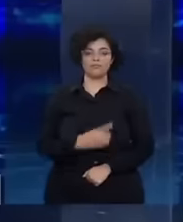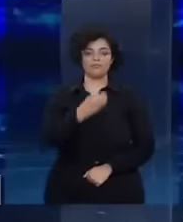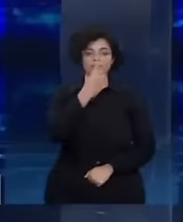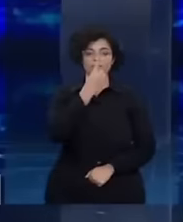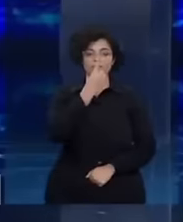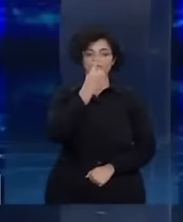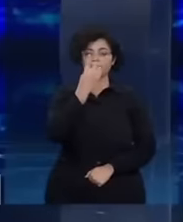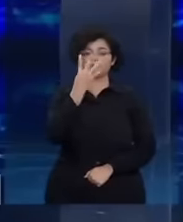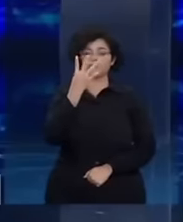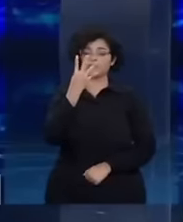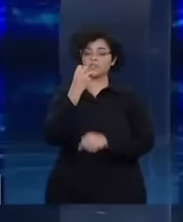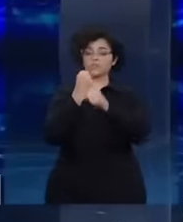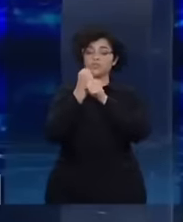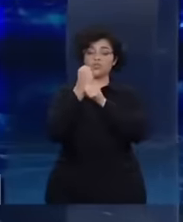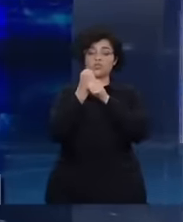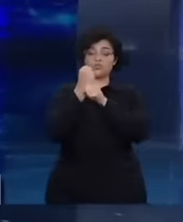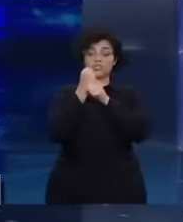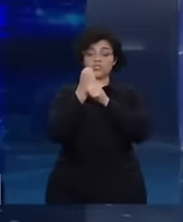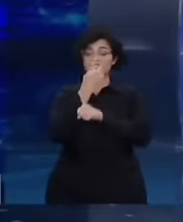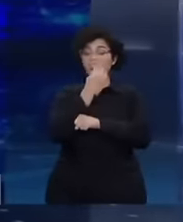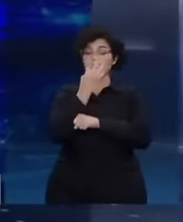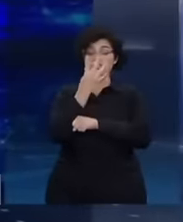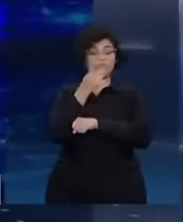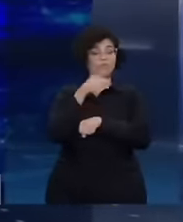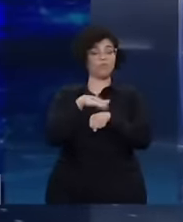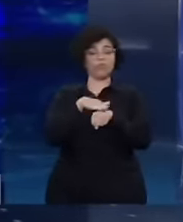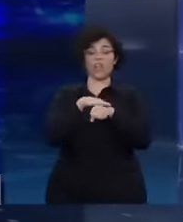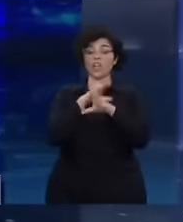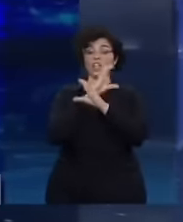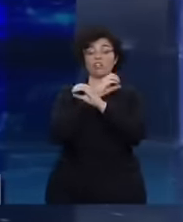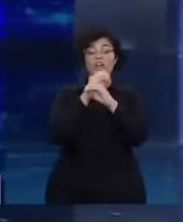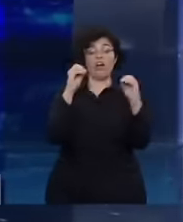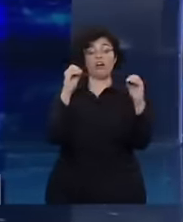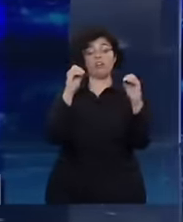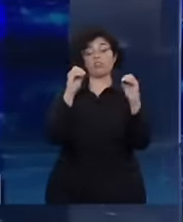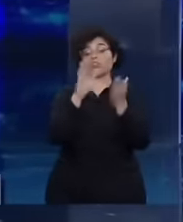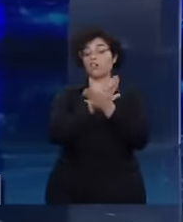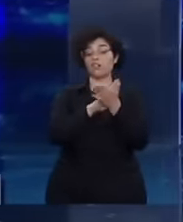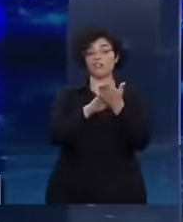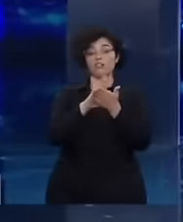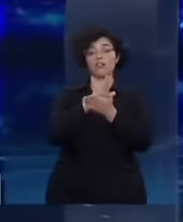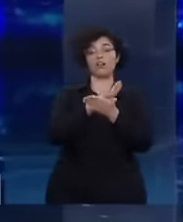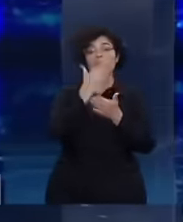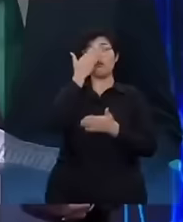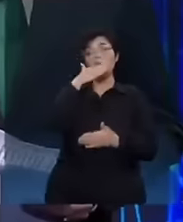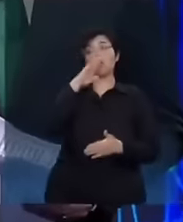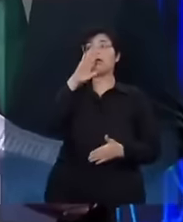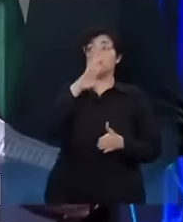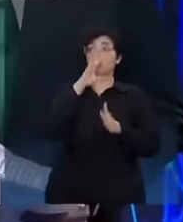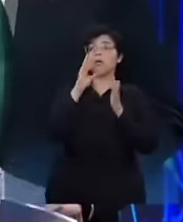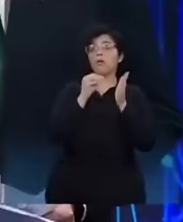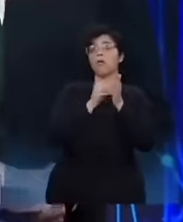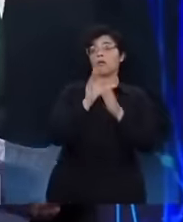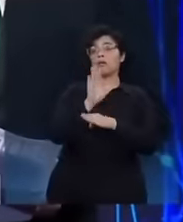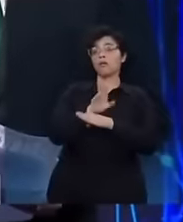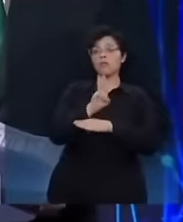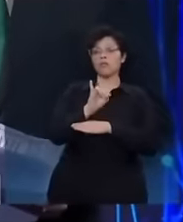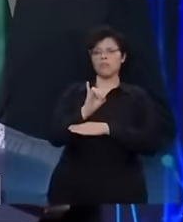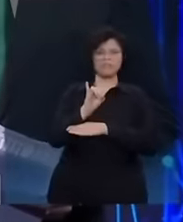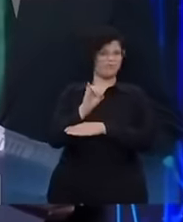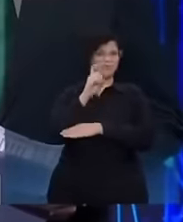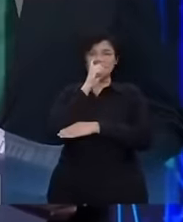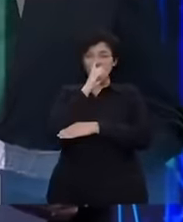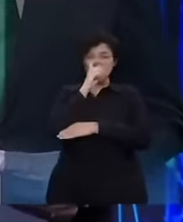você não fez nada. Em 14 anos, você não fez nada. Está prometendo que vai fazer pela Amazônia agora? Você não fez nada.